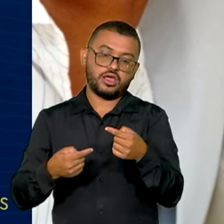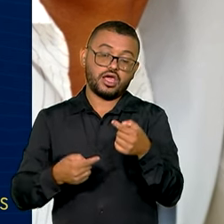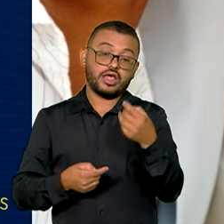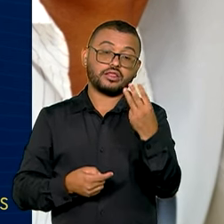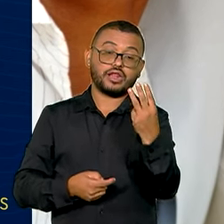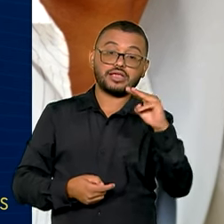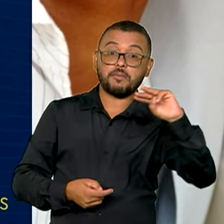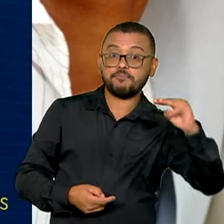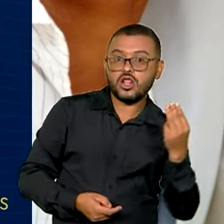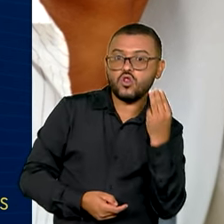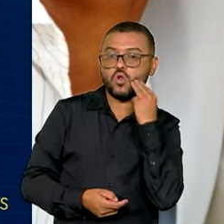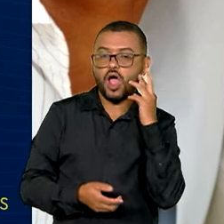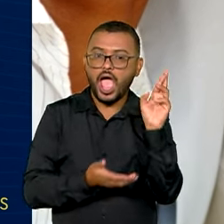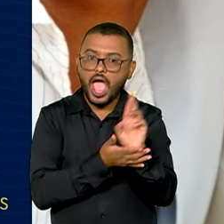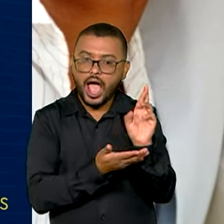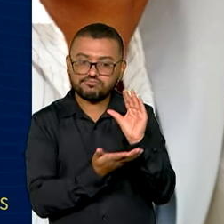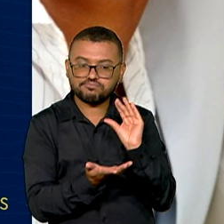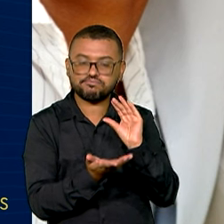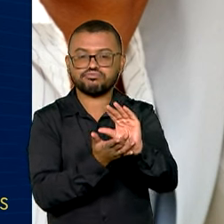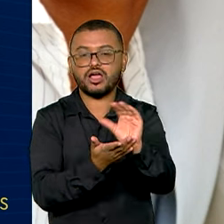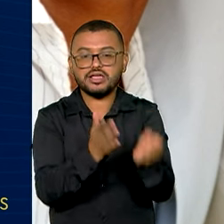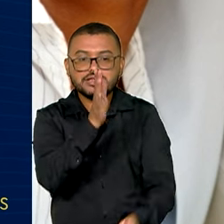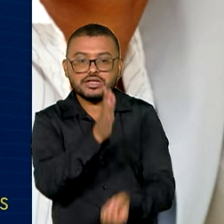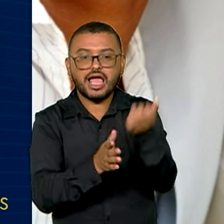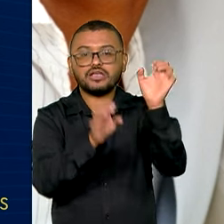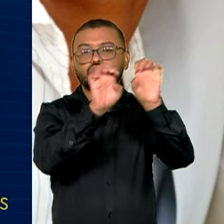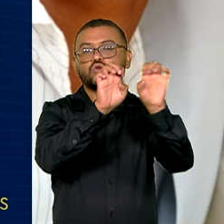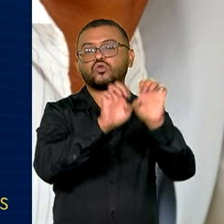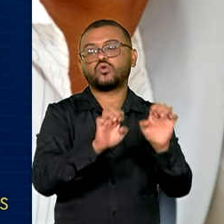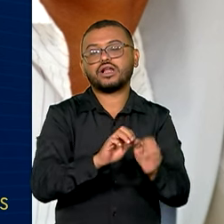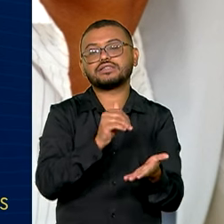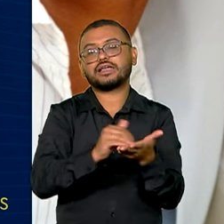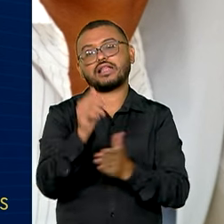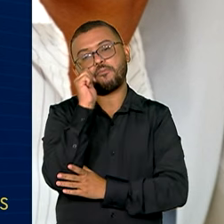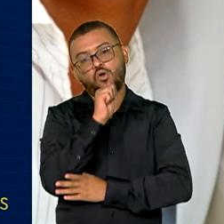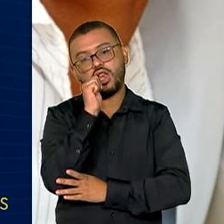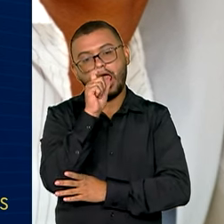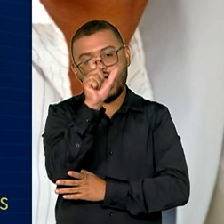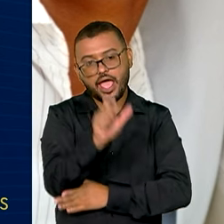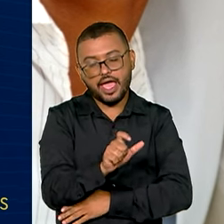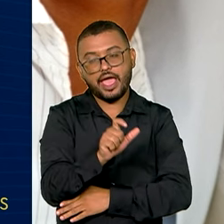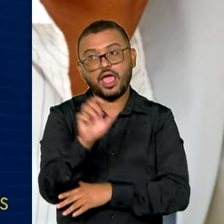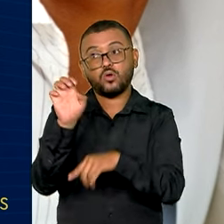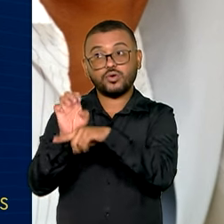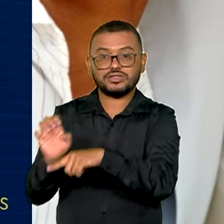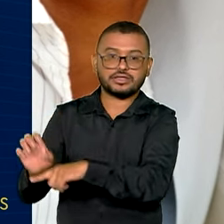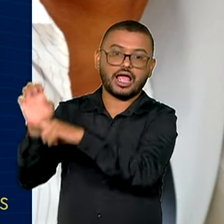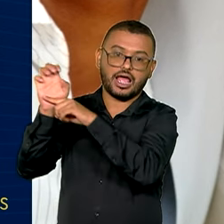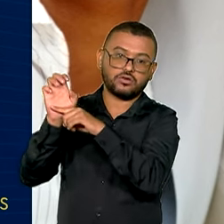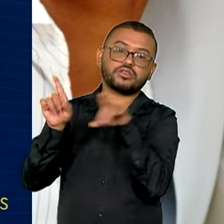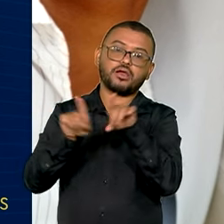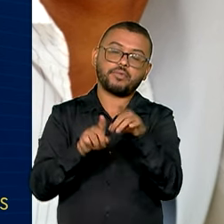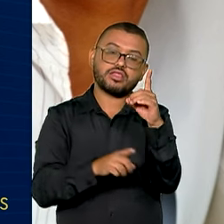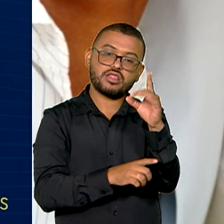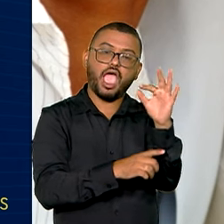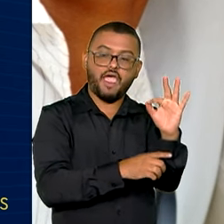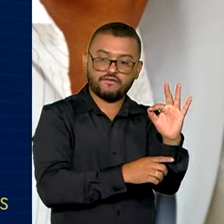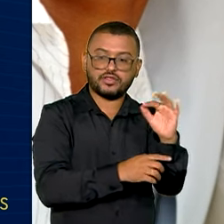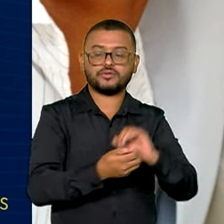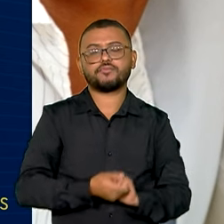milhões de reais para estruturar secretarias das mulheres estaduais e distrital.